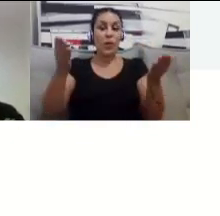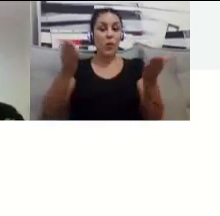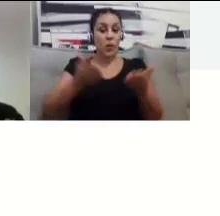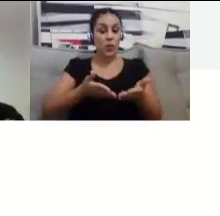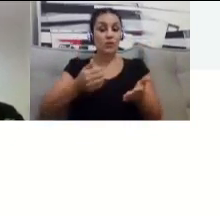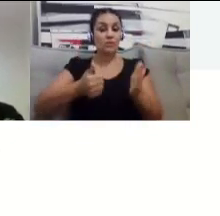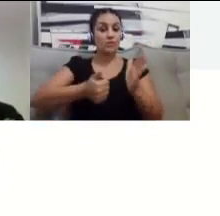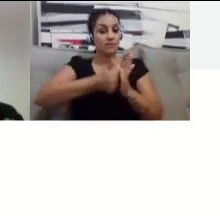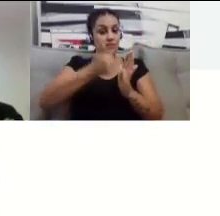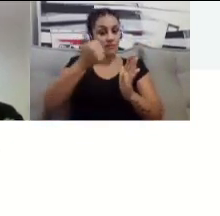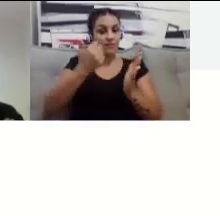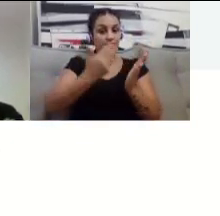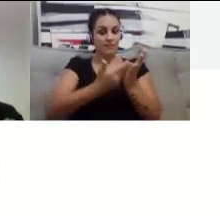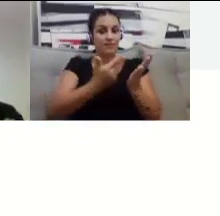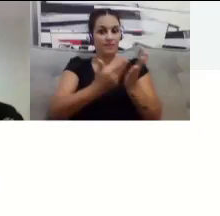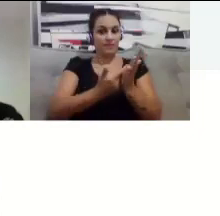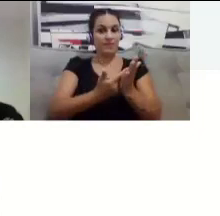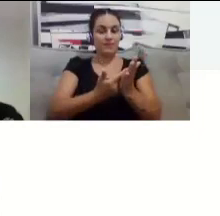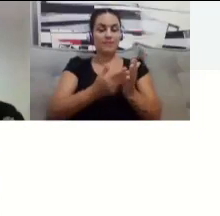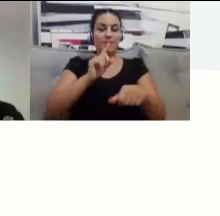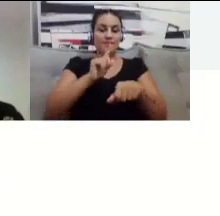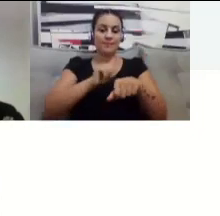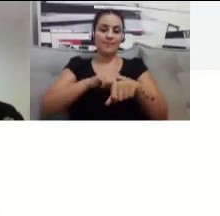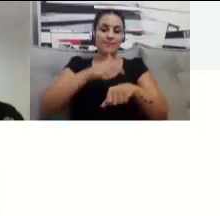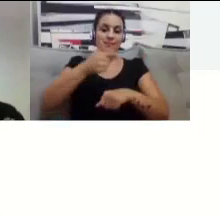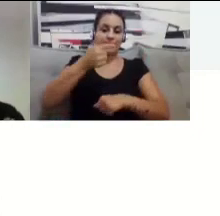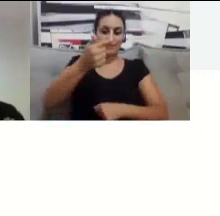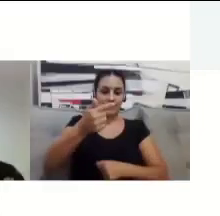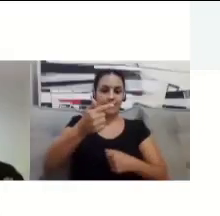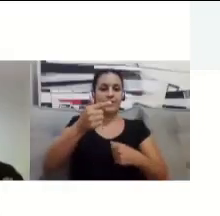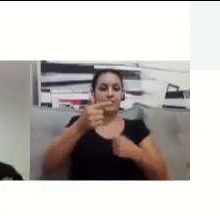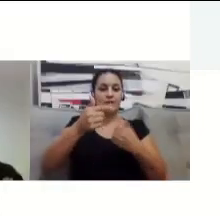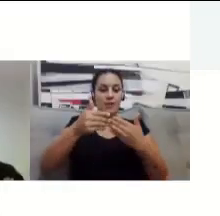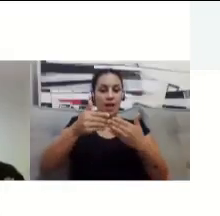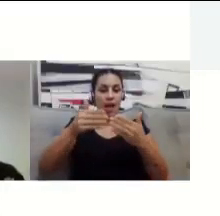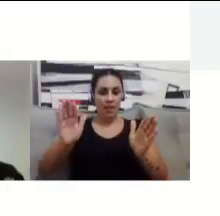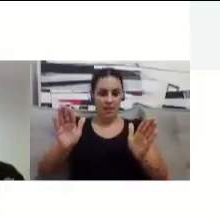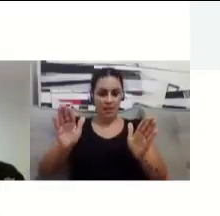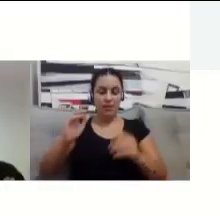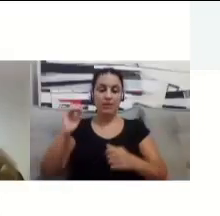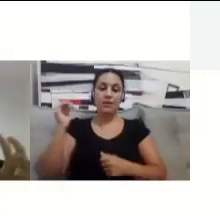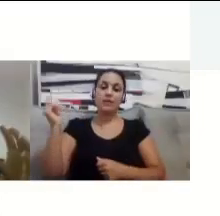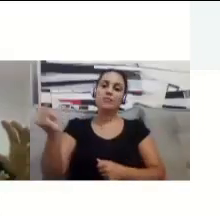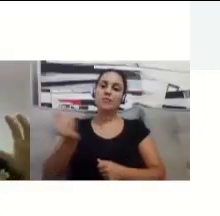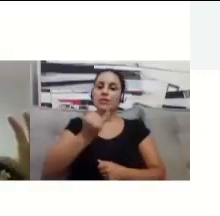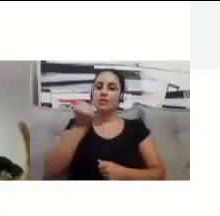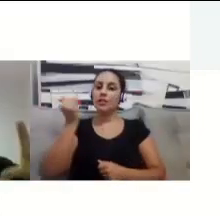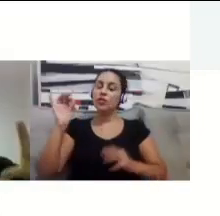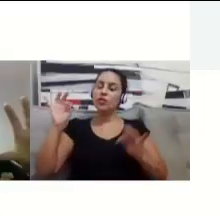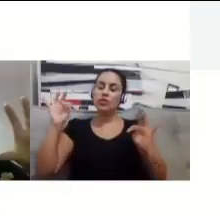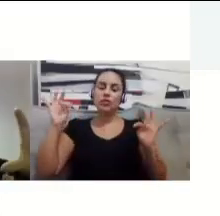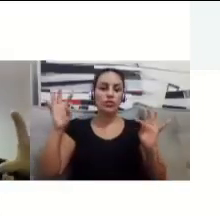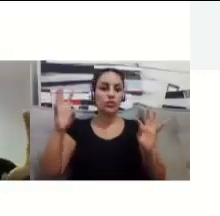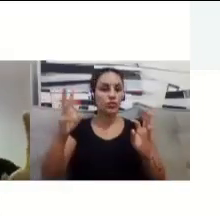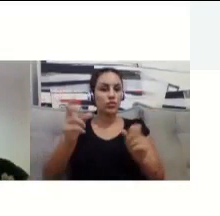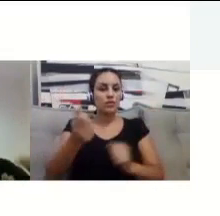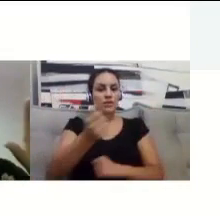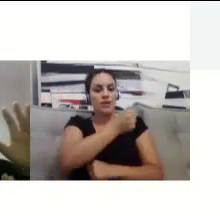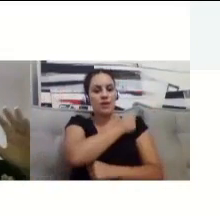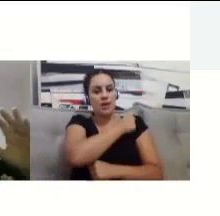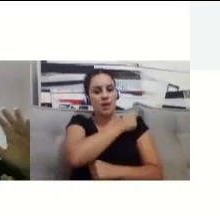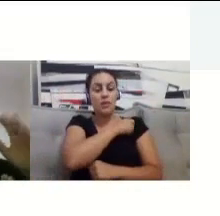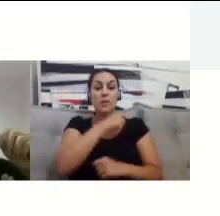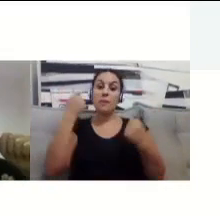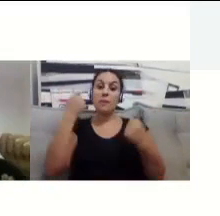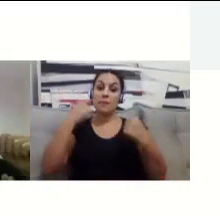né? Começou hoje, às 19 horas, a aula inaugural. É muito importante que todos vocês coloquem o nome de vocês